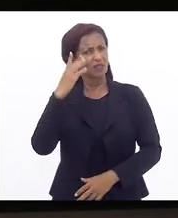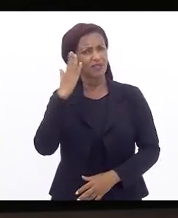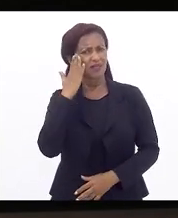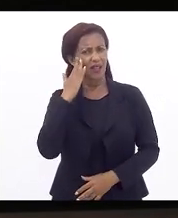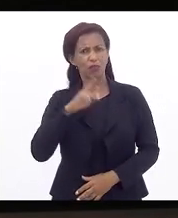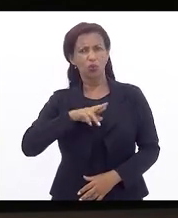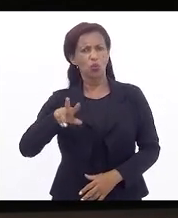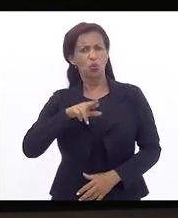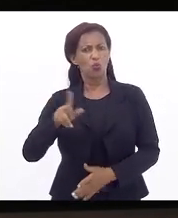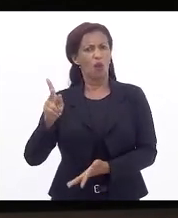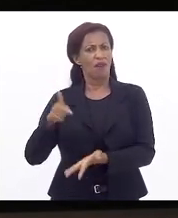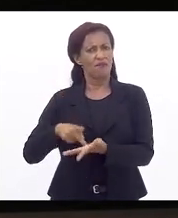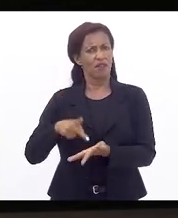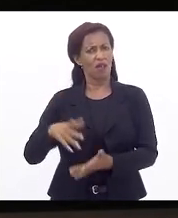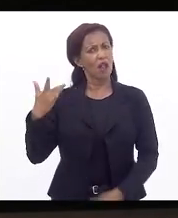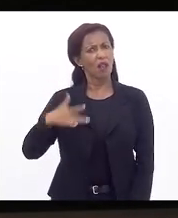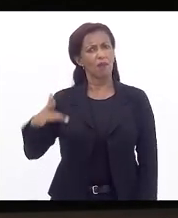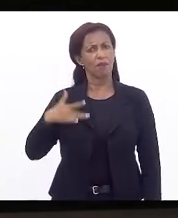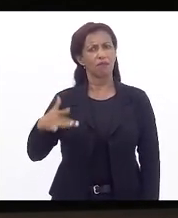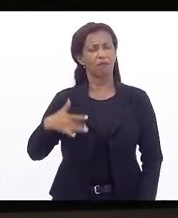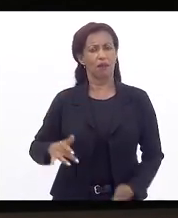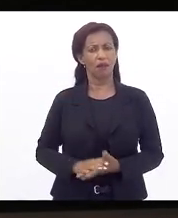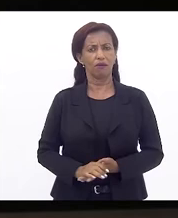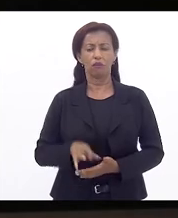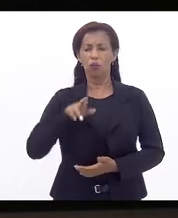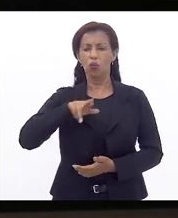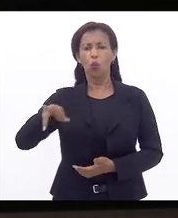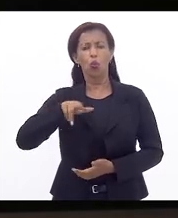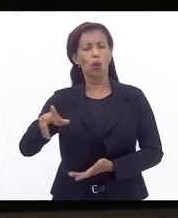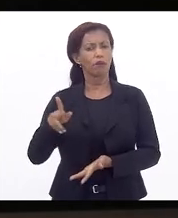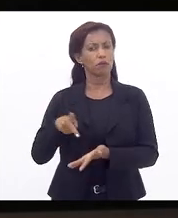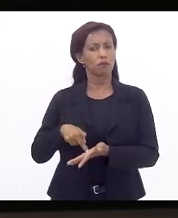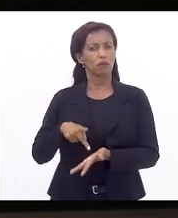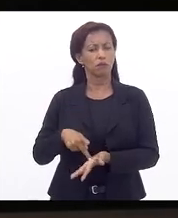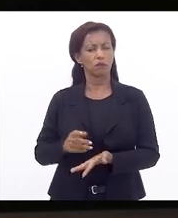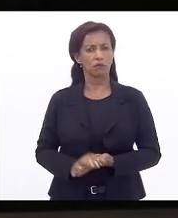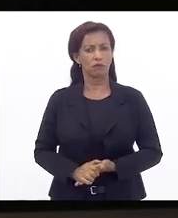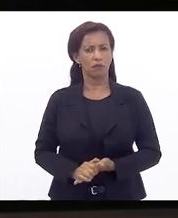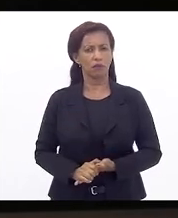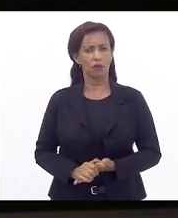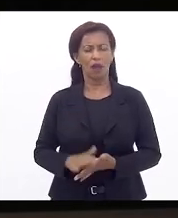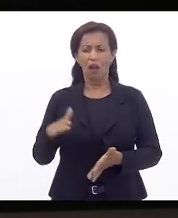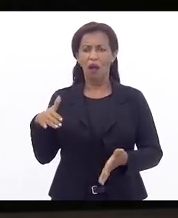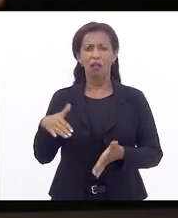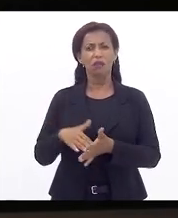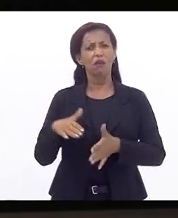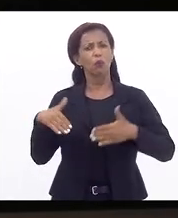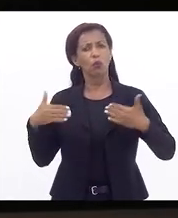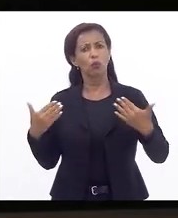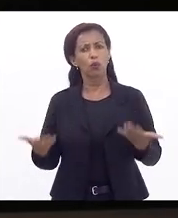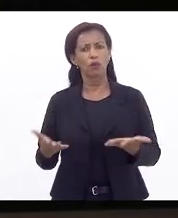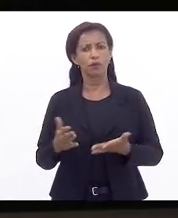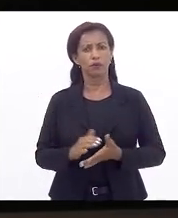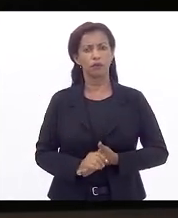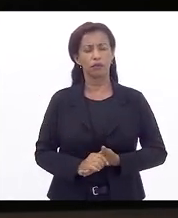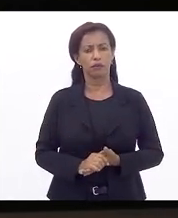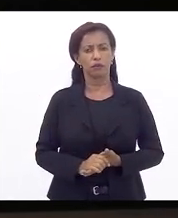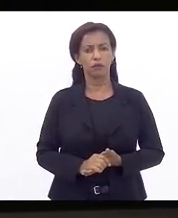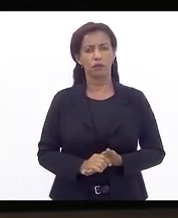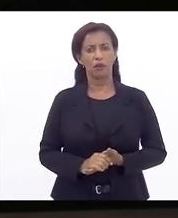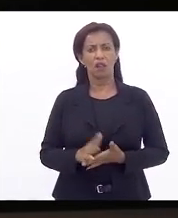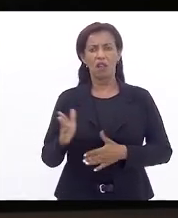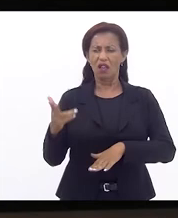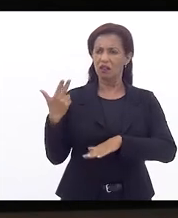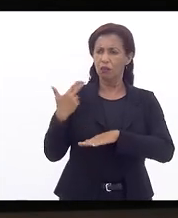é verdade de forma alguma, lamentavelmente, não é verdade, então será até quando quer dizer essa